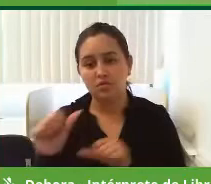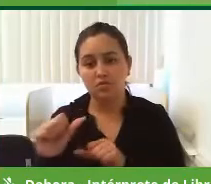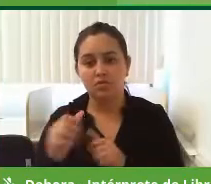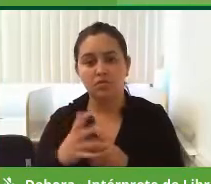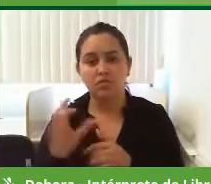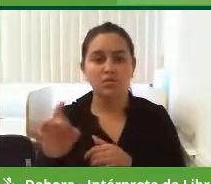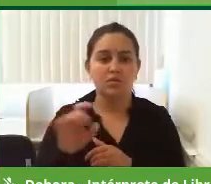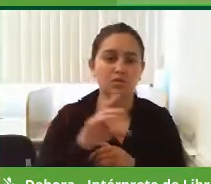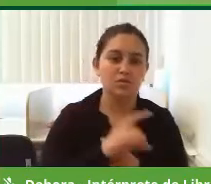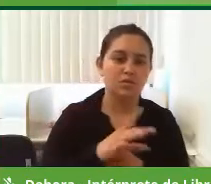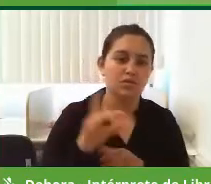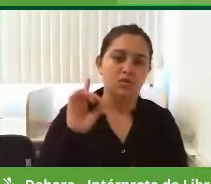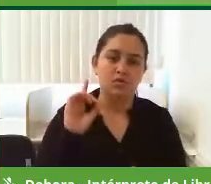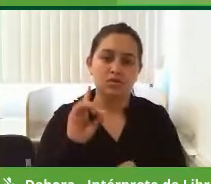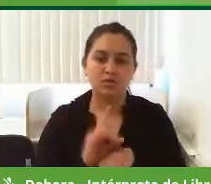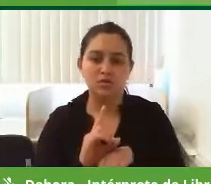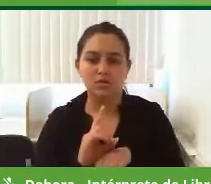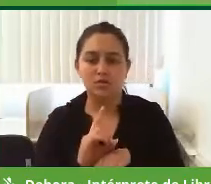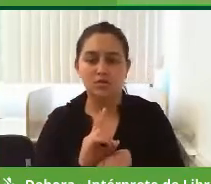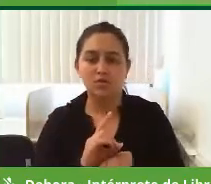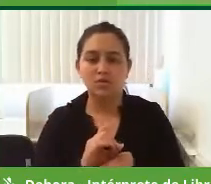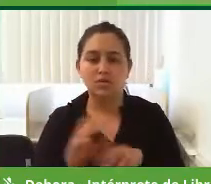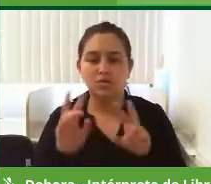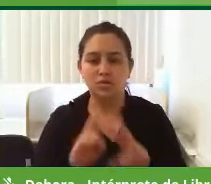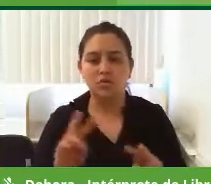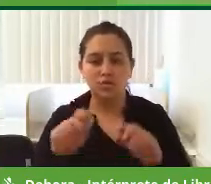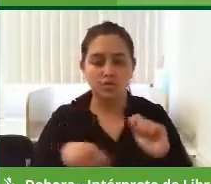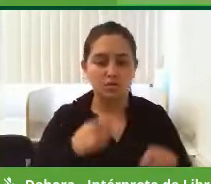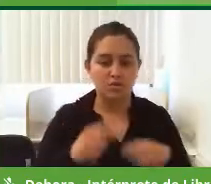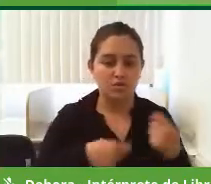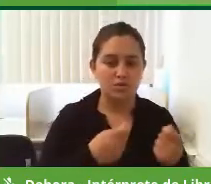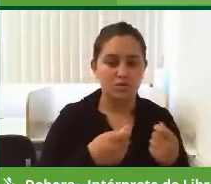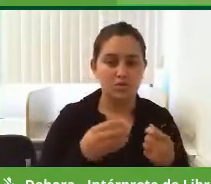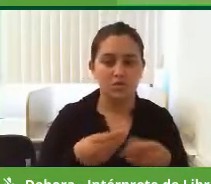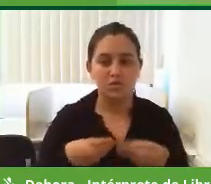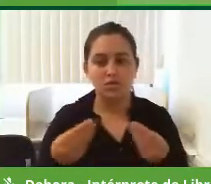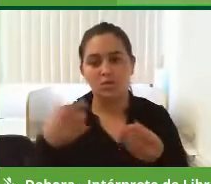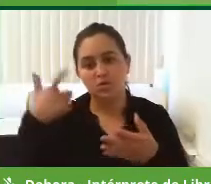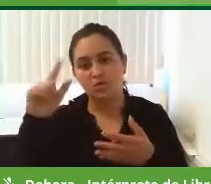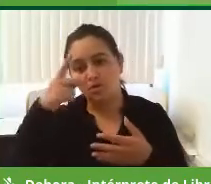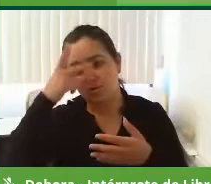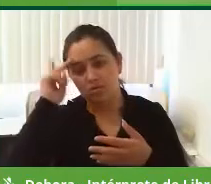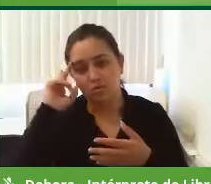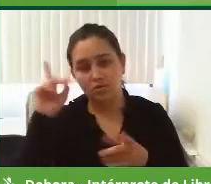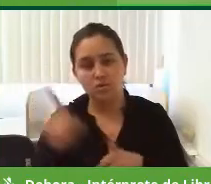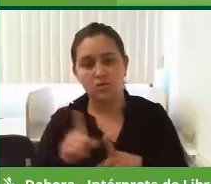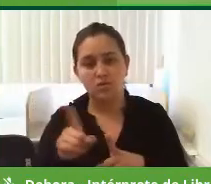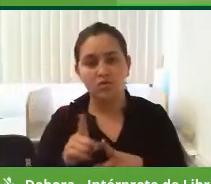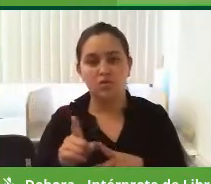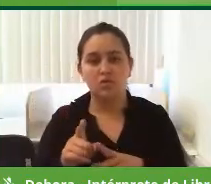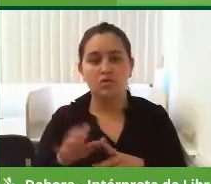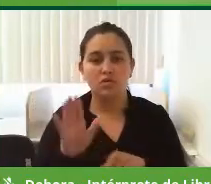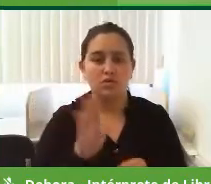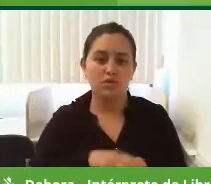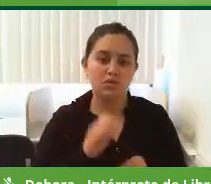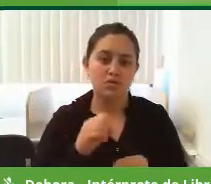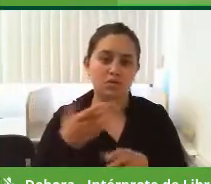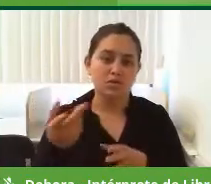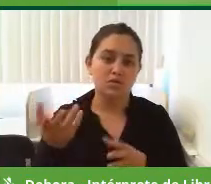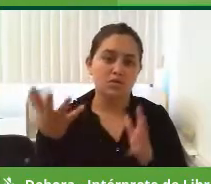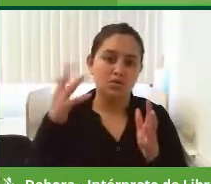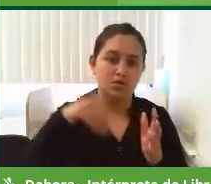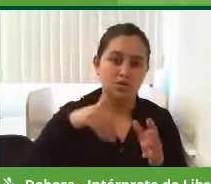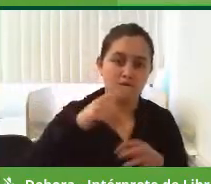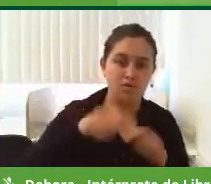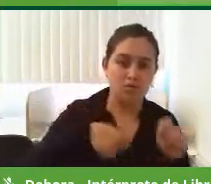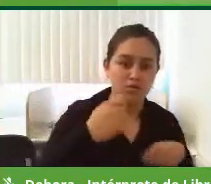Aí, cabe a direção, a direção administrativa, colocar uma outra pessoa no lugar daquela. Então, você chama o servidor público para ajudar a